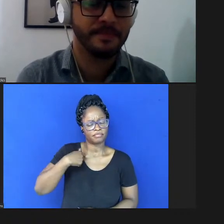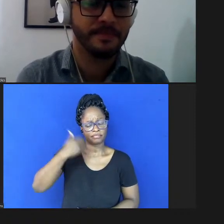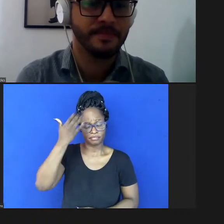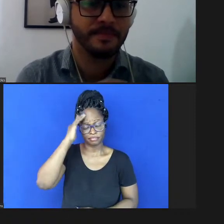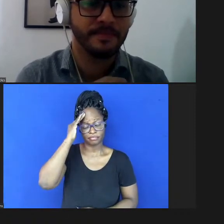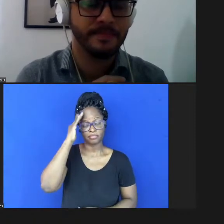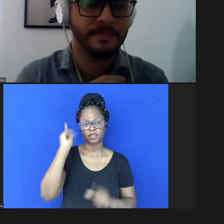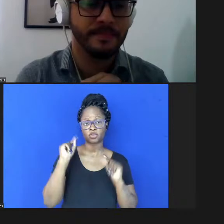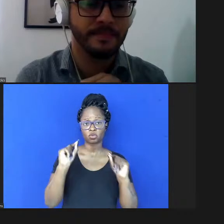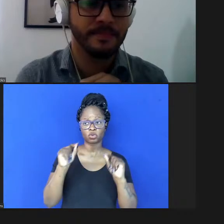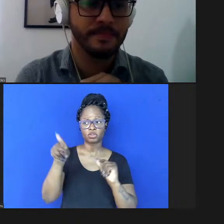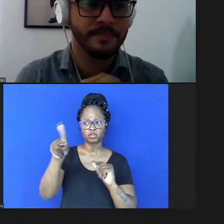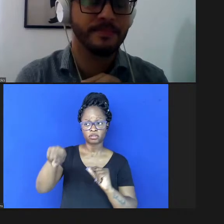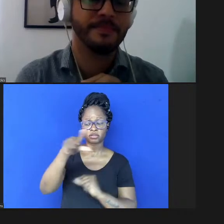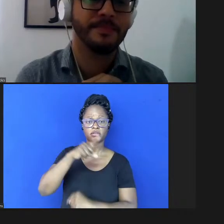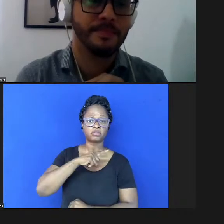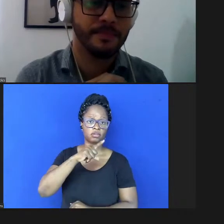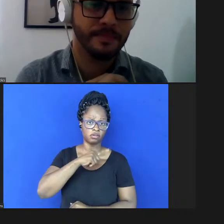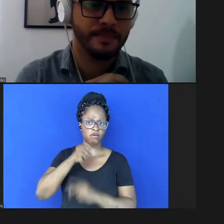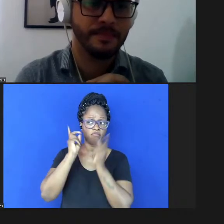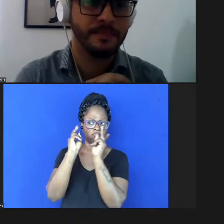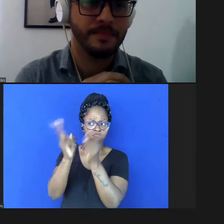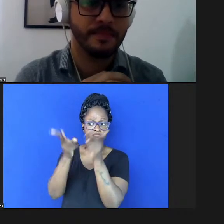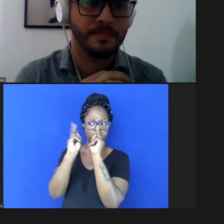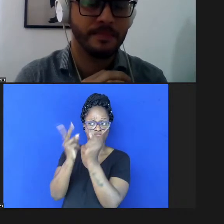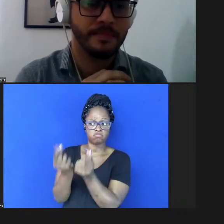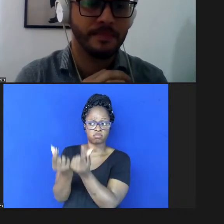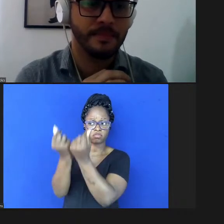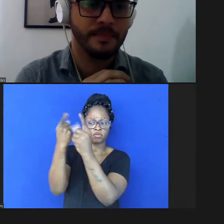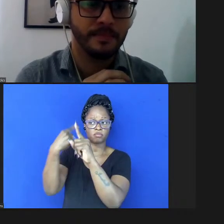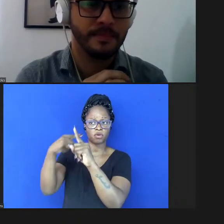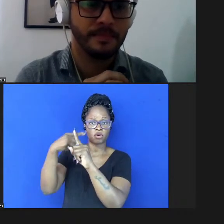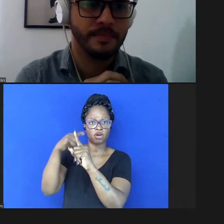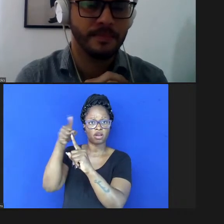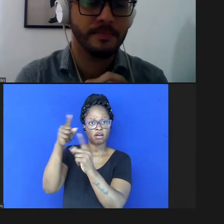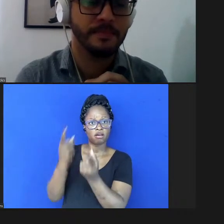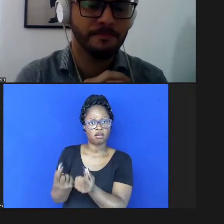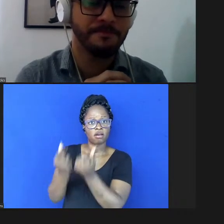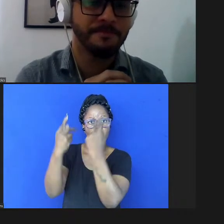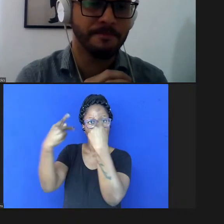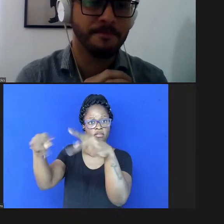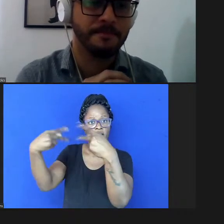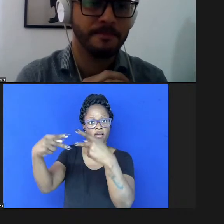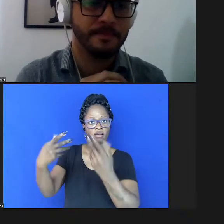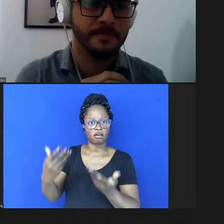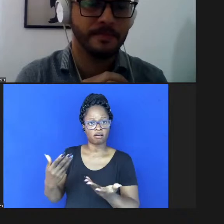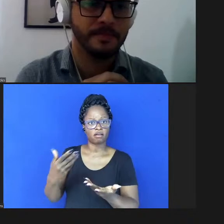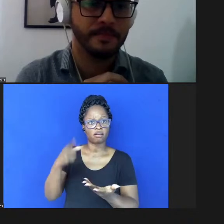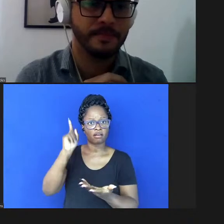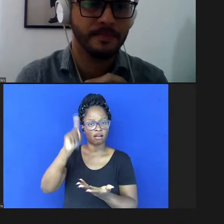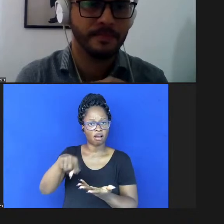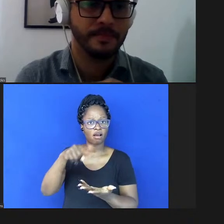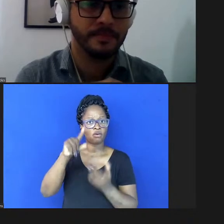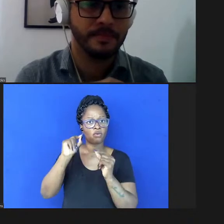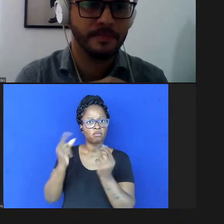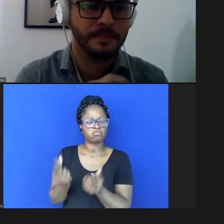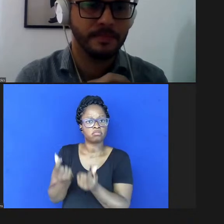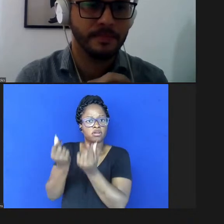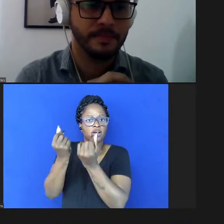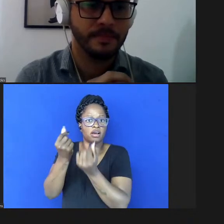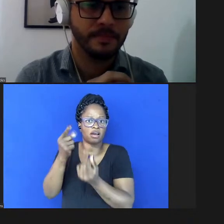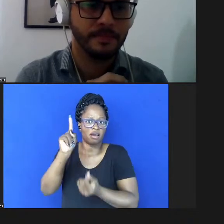eles tentam manter esse modelo de negócio porque é um modelo de negócios muito lucrativo lucram